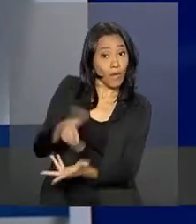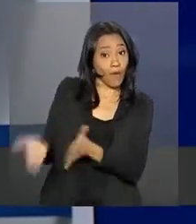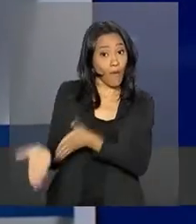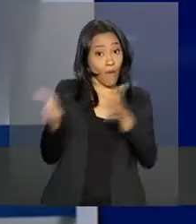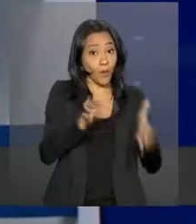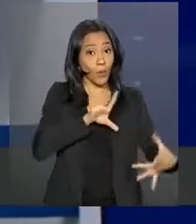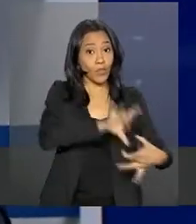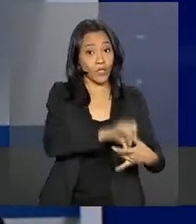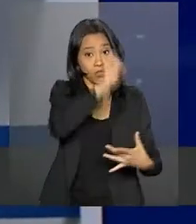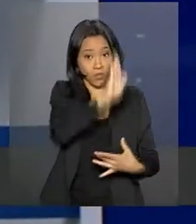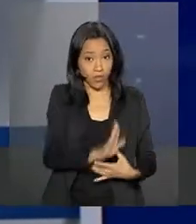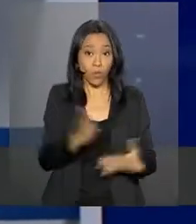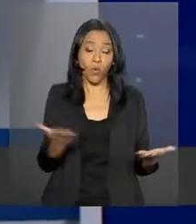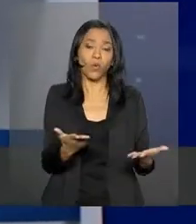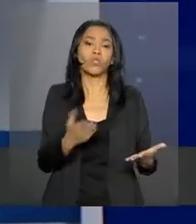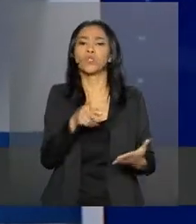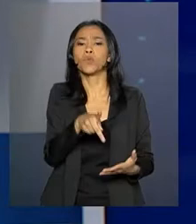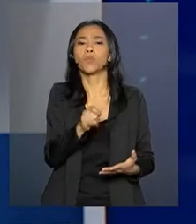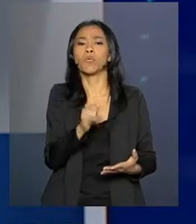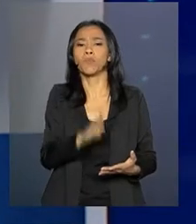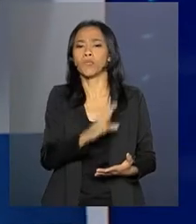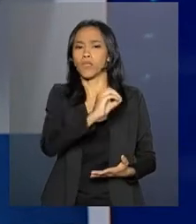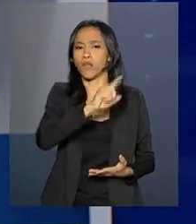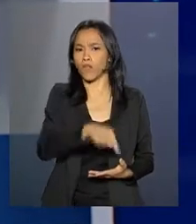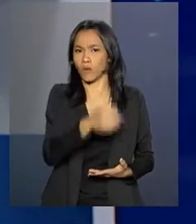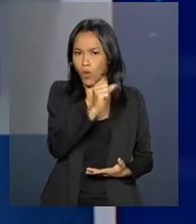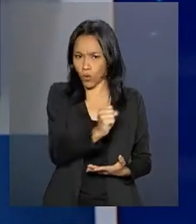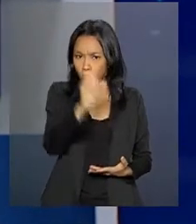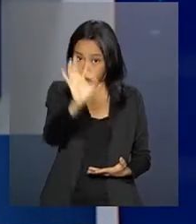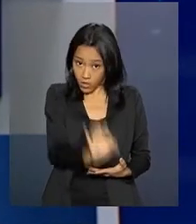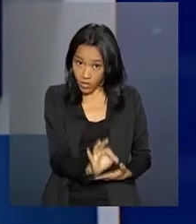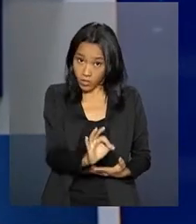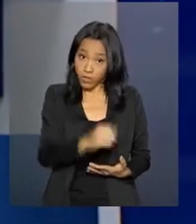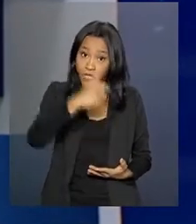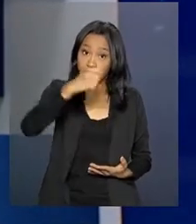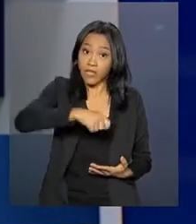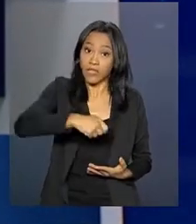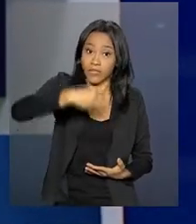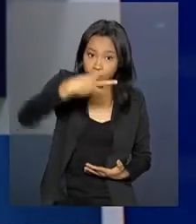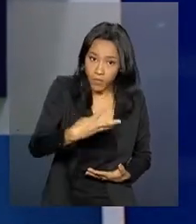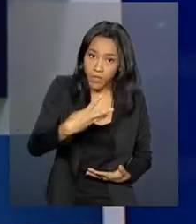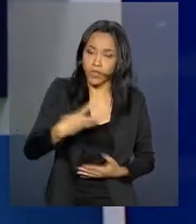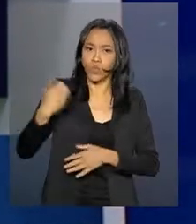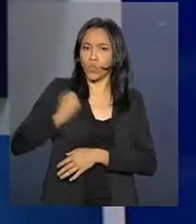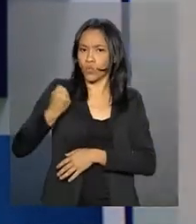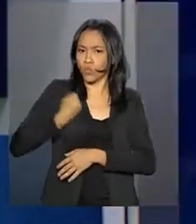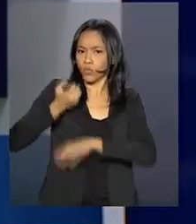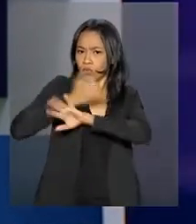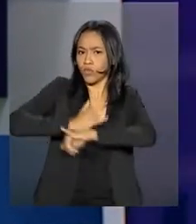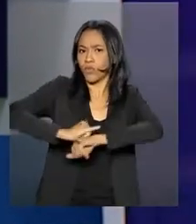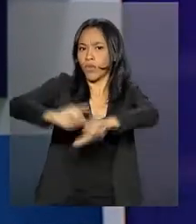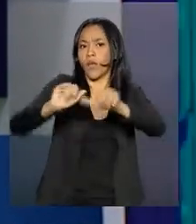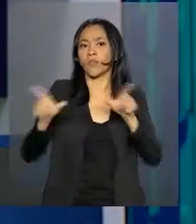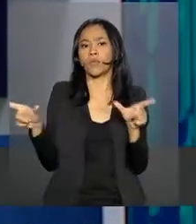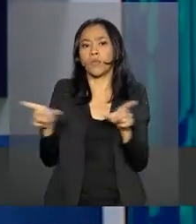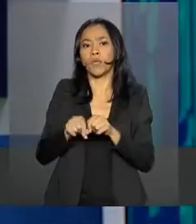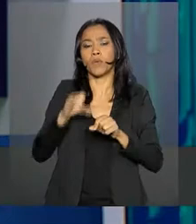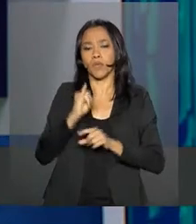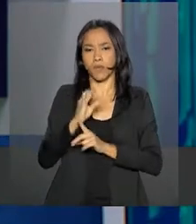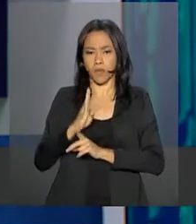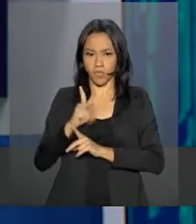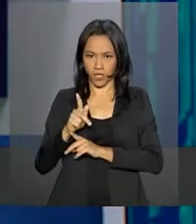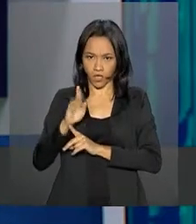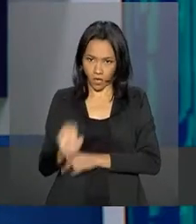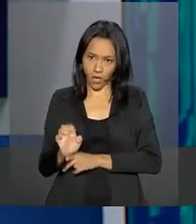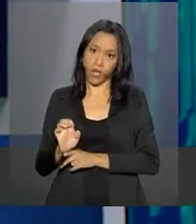Brasil cresceu 0,8% no terceiro trimestre do ano. De acordo com os números divulgados hoje pelo IBGE, o PIB chegou